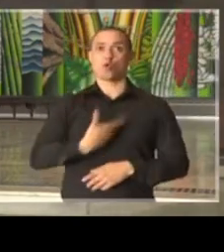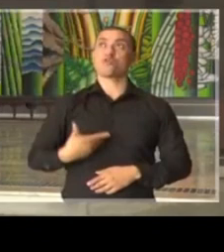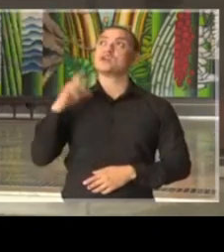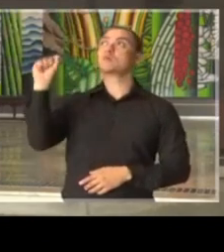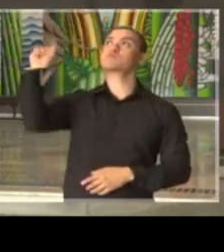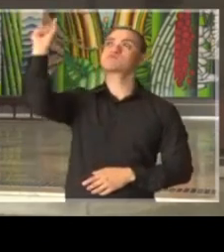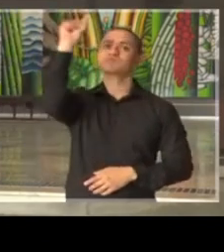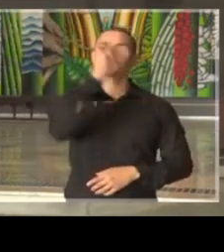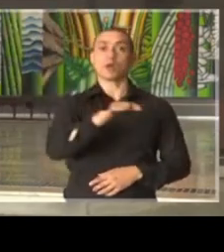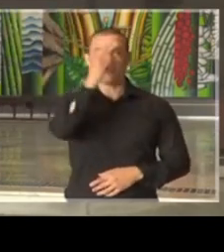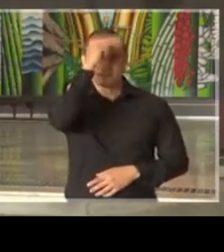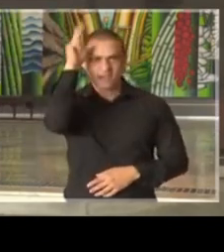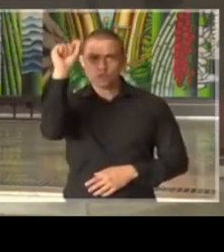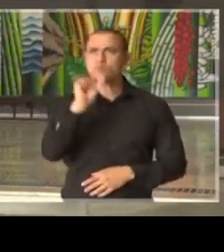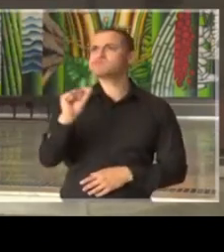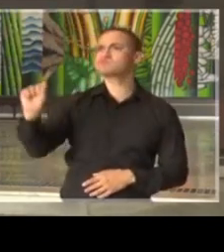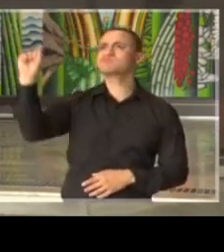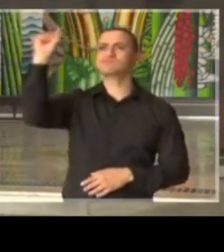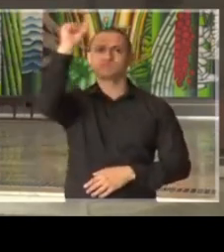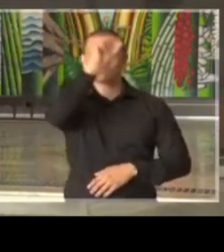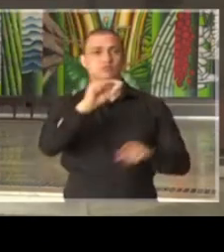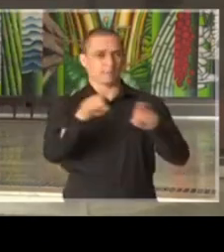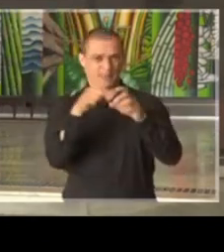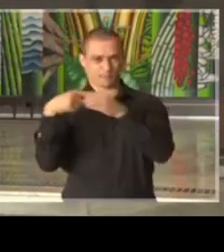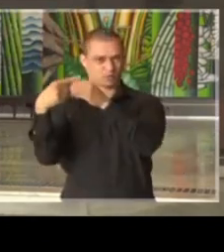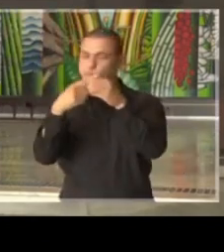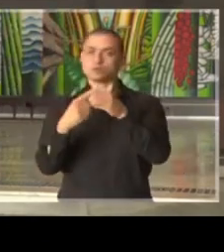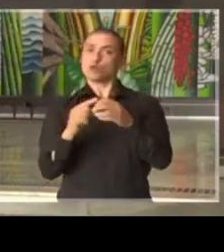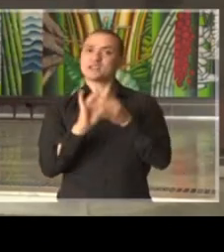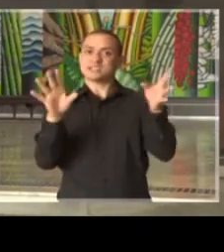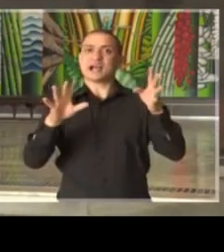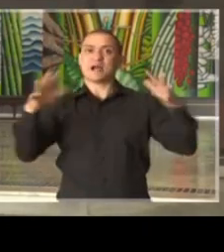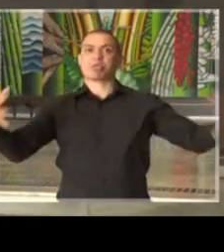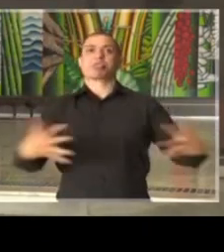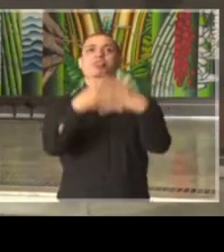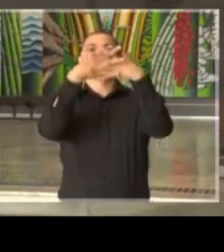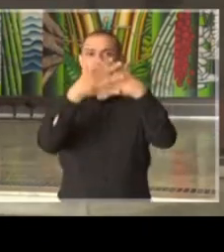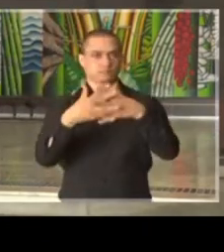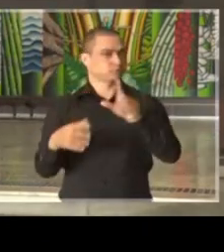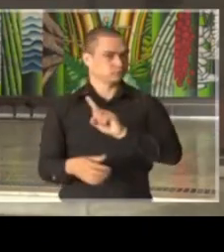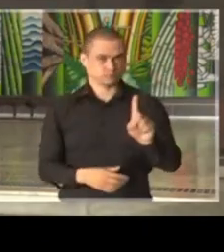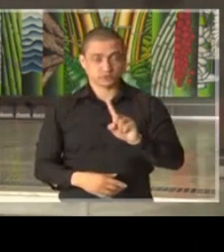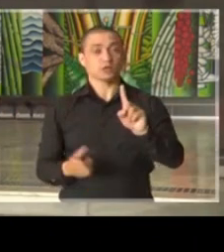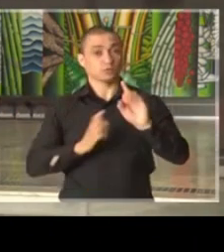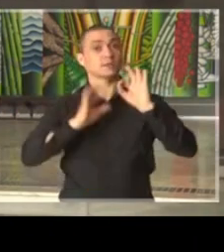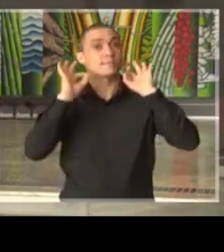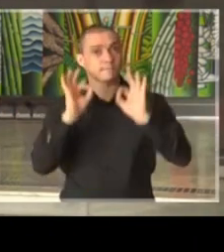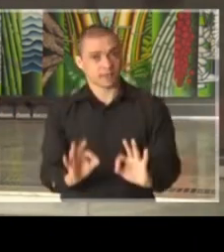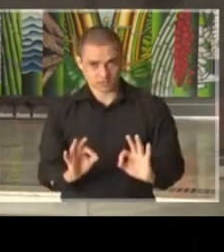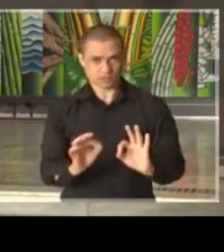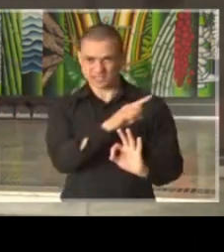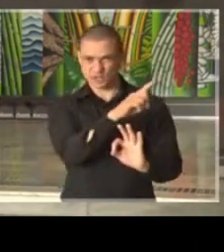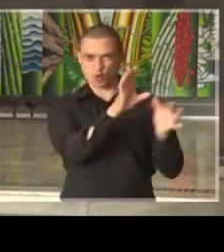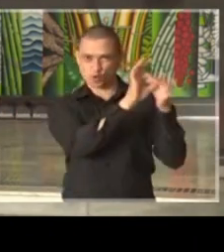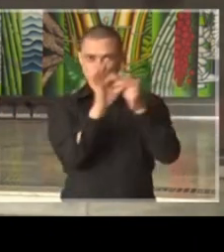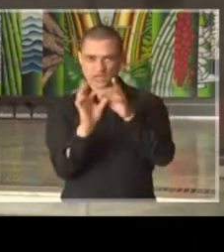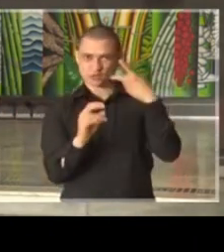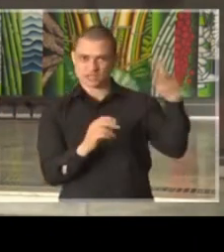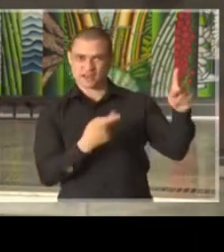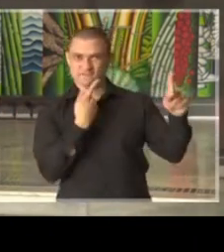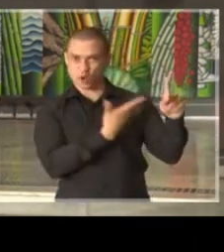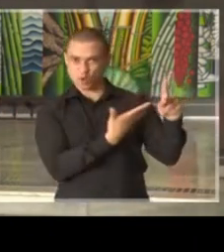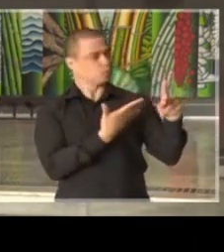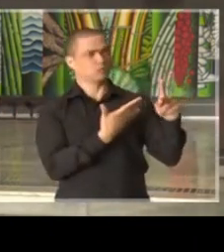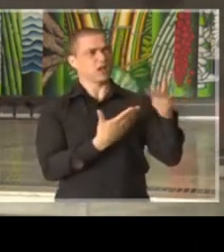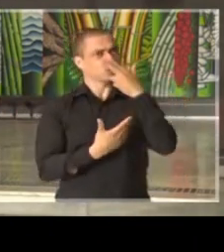prefeitos de milhares de municípios não permitirão que haja esse colapso. E tenho certeza igualmente que não foi esse o contexto talvez